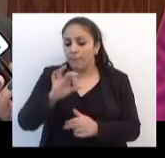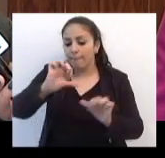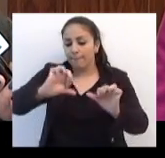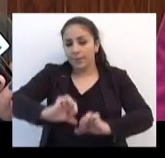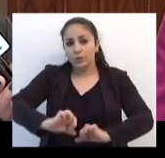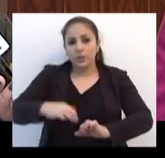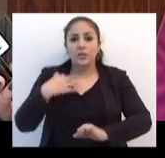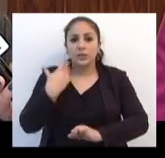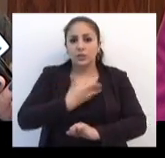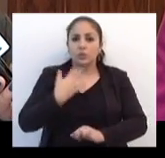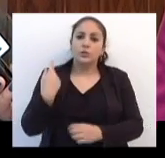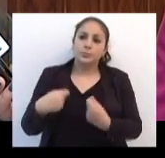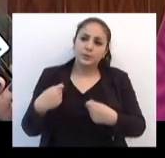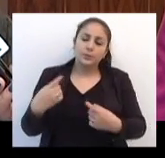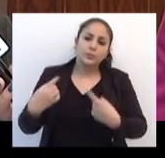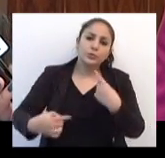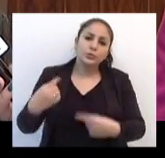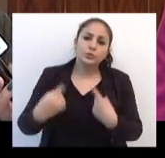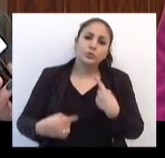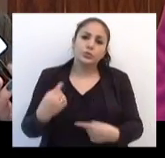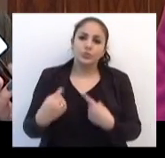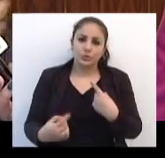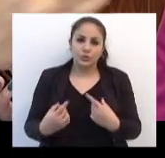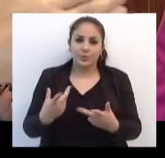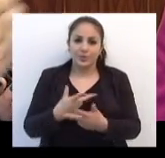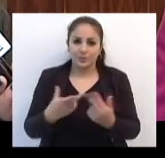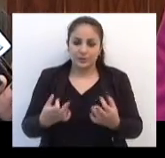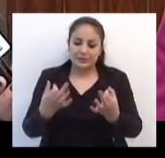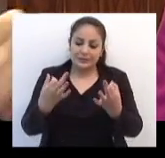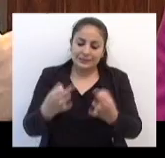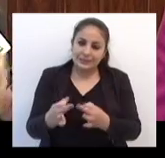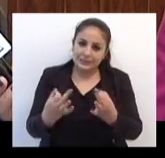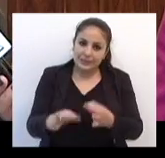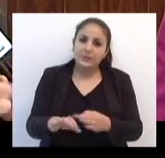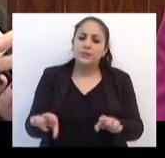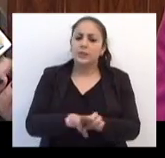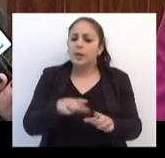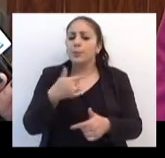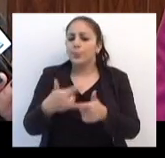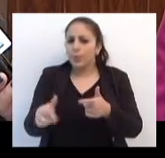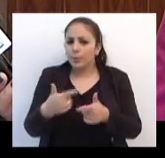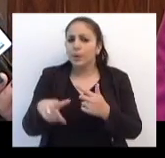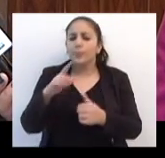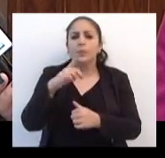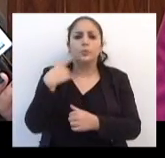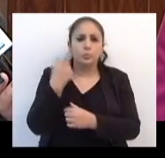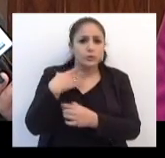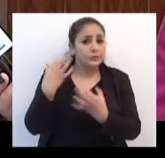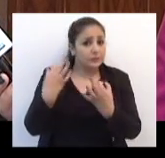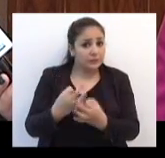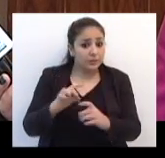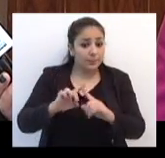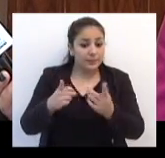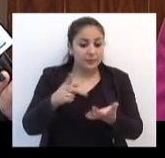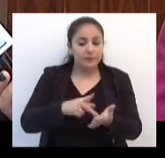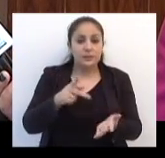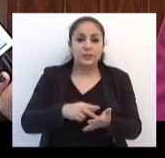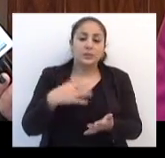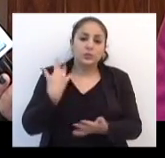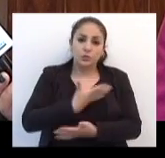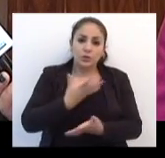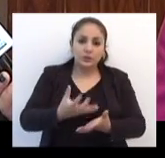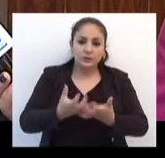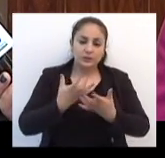isso nós temos que debater, um debate sério, existe divergências políticas, com certeza, mas a verdade, o que nós